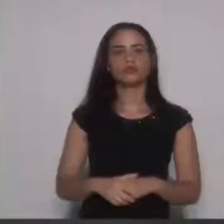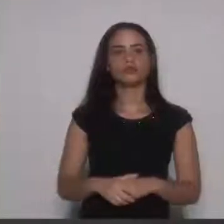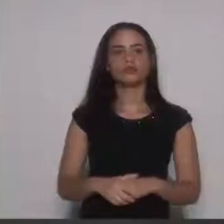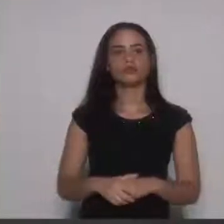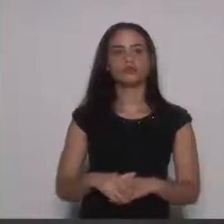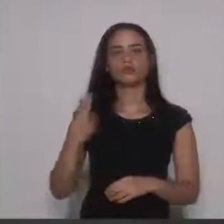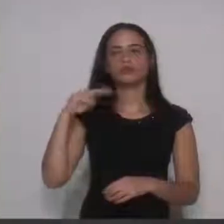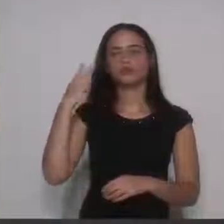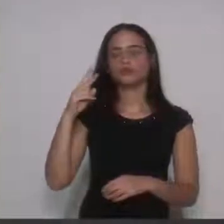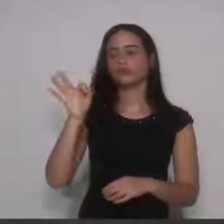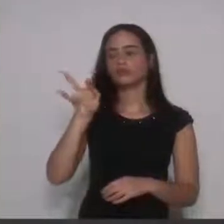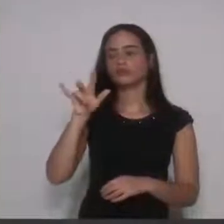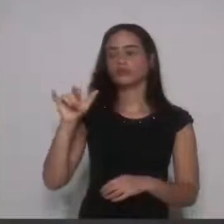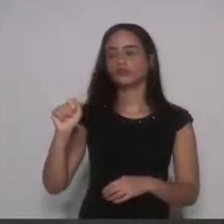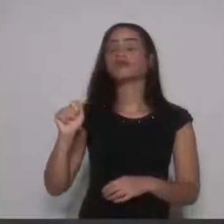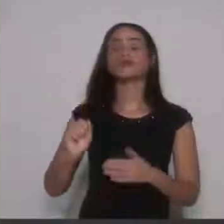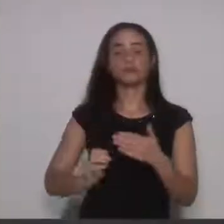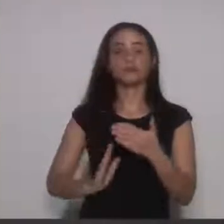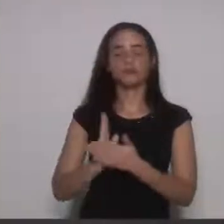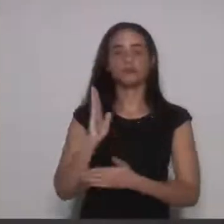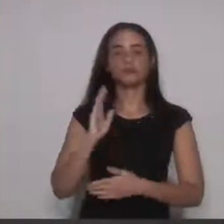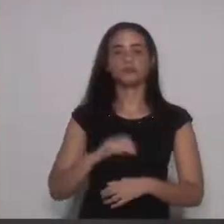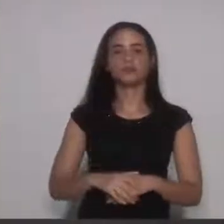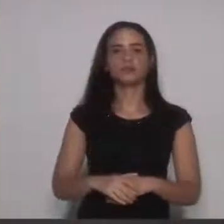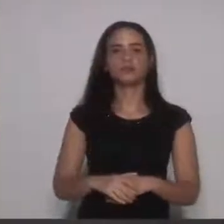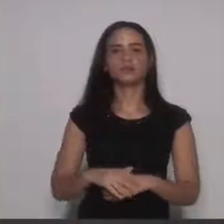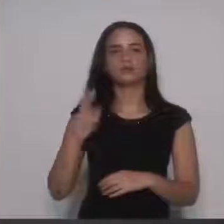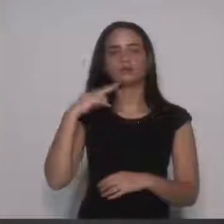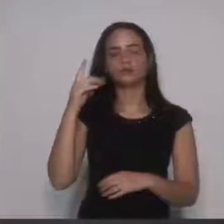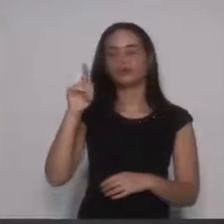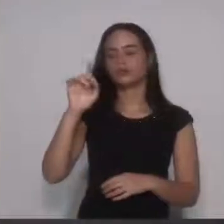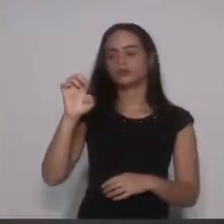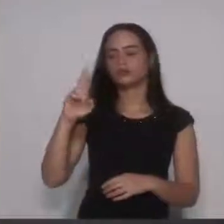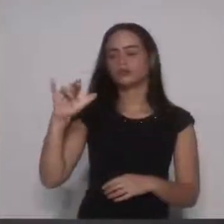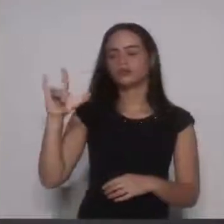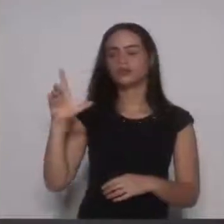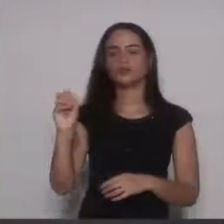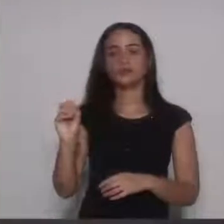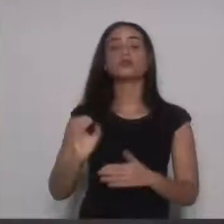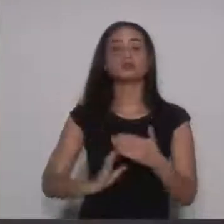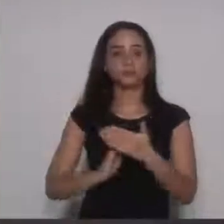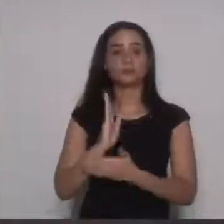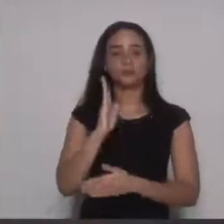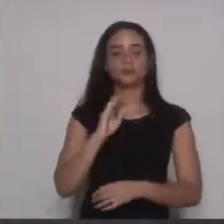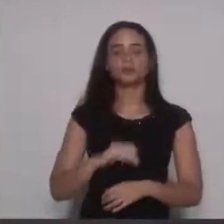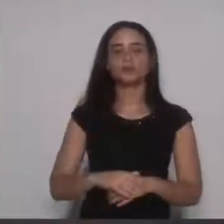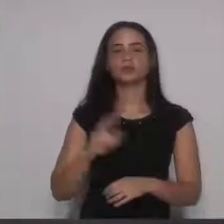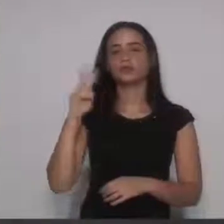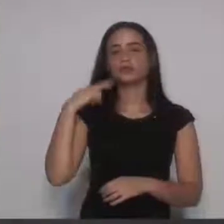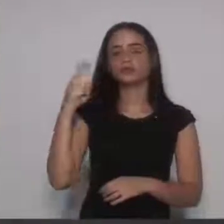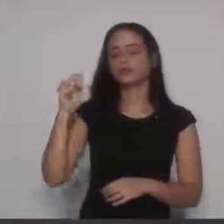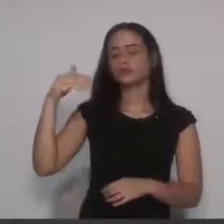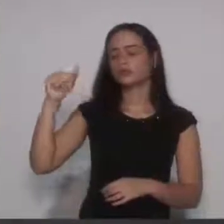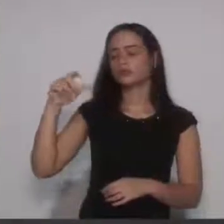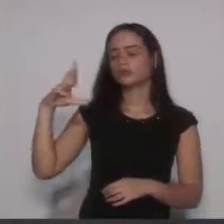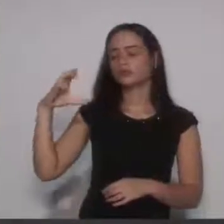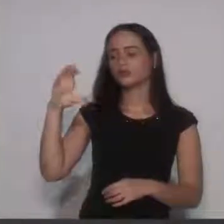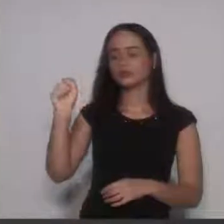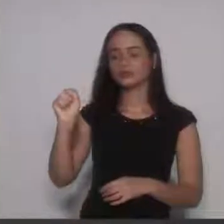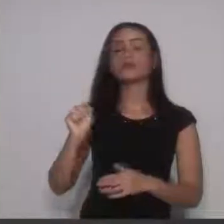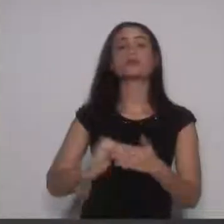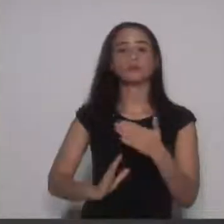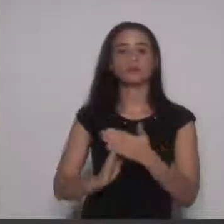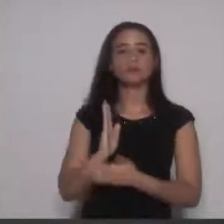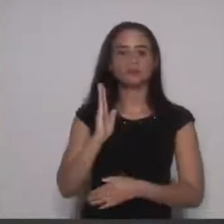Vereador Flávio Bittar, aprovo, vereador Geraldinho Canguçu, aprovo, vereador Marcos Ferraz, aprovo,